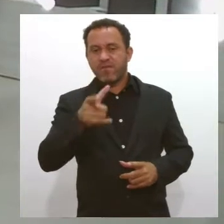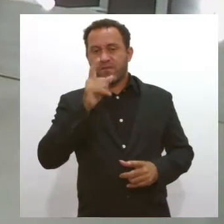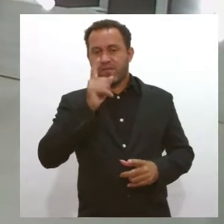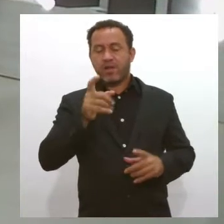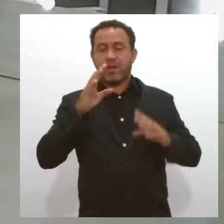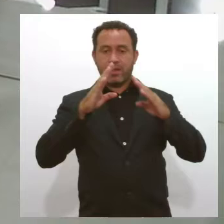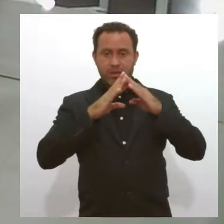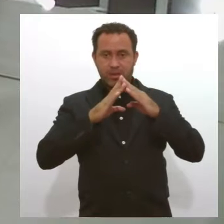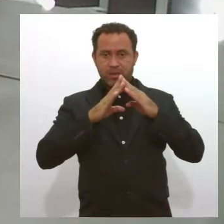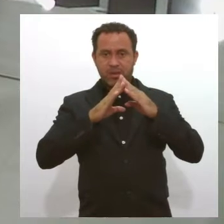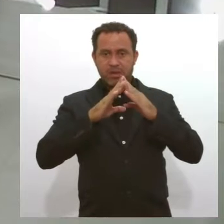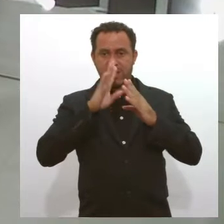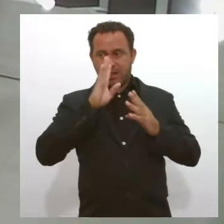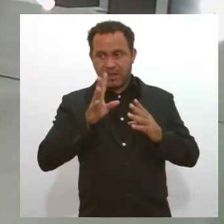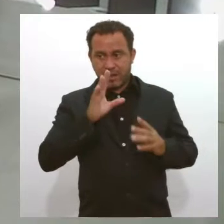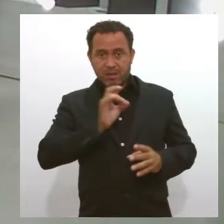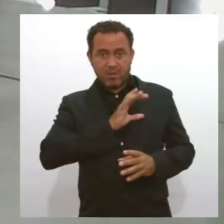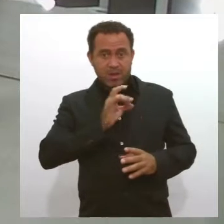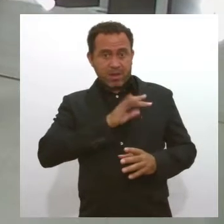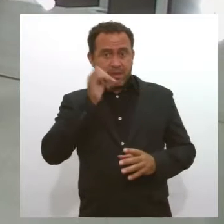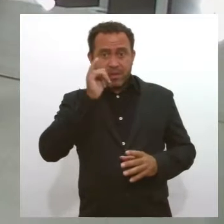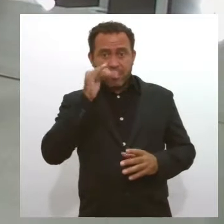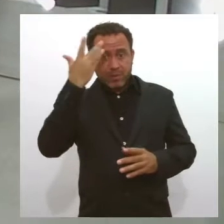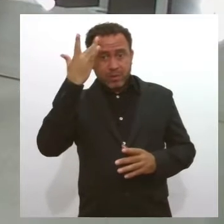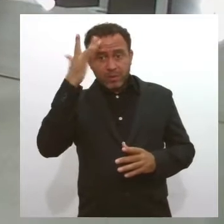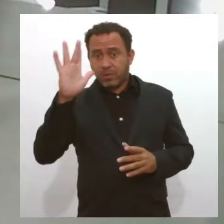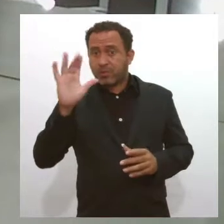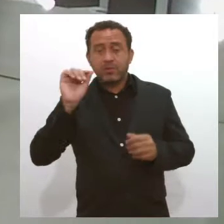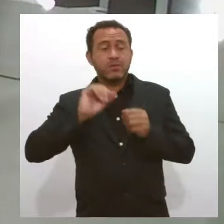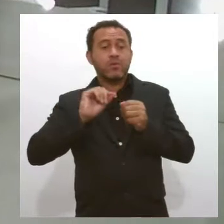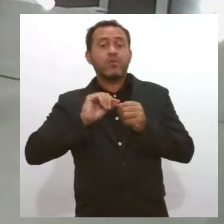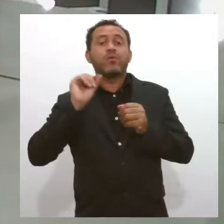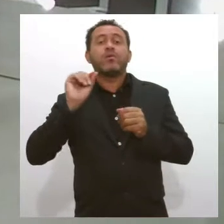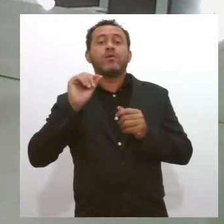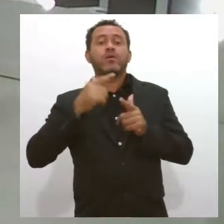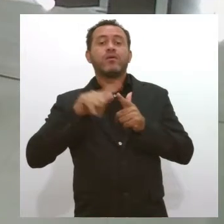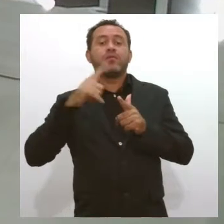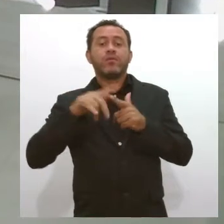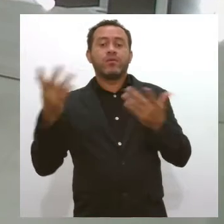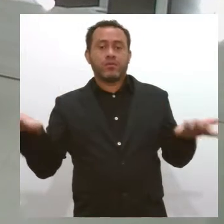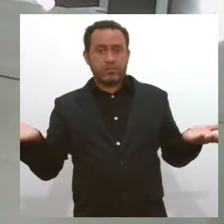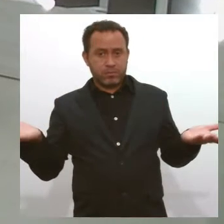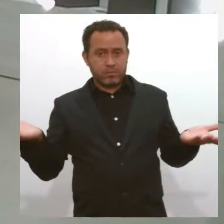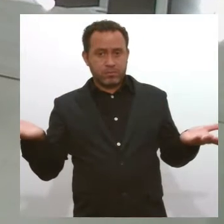própria casa. Essa mulher, às vezes, tem medo, não sabe o que fazer em situações como essas.